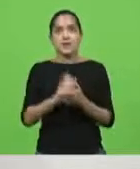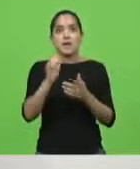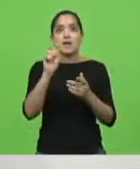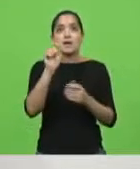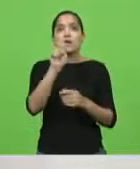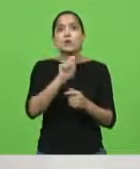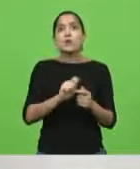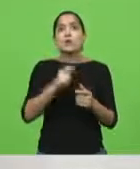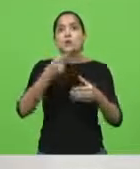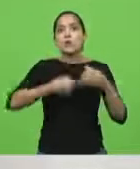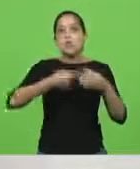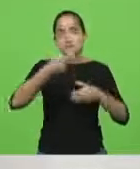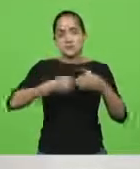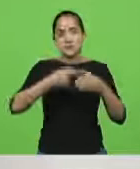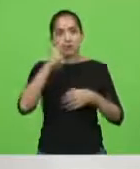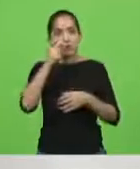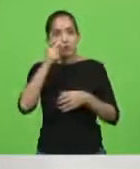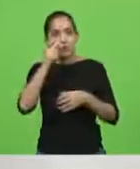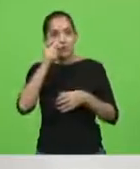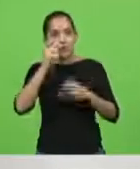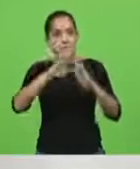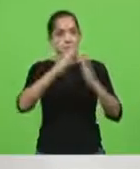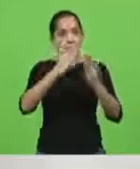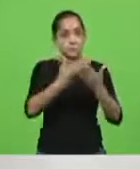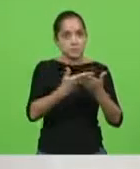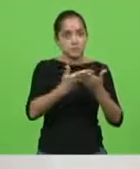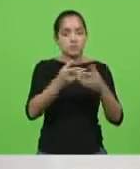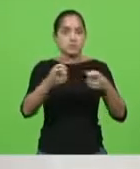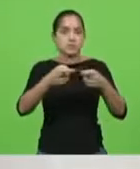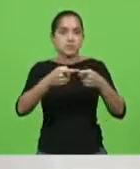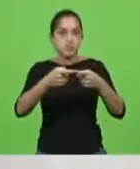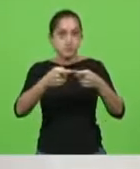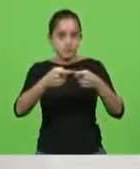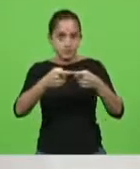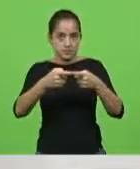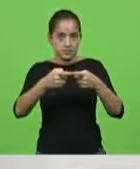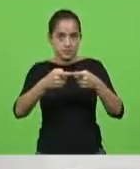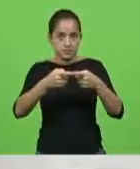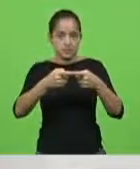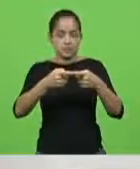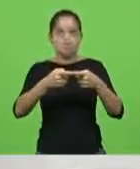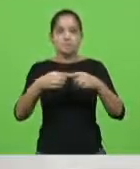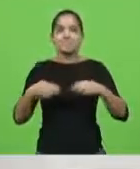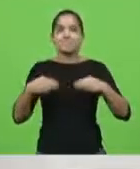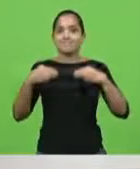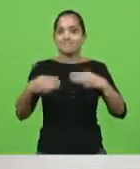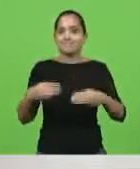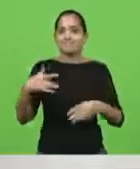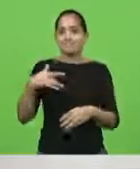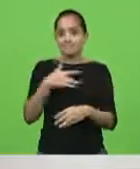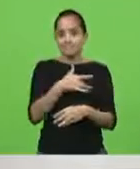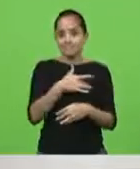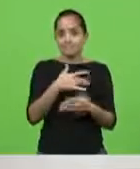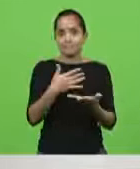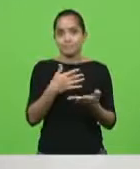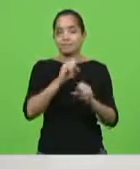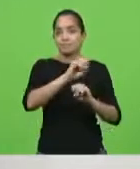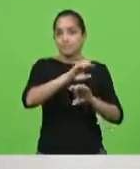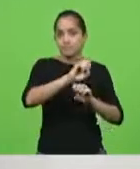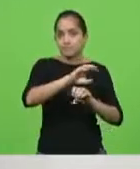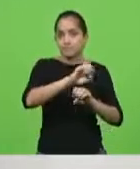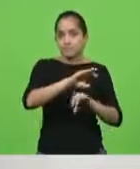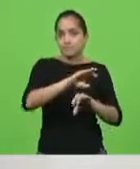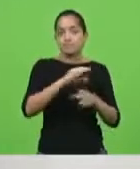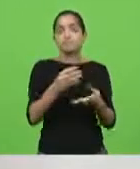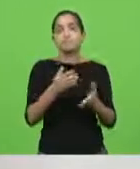Acompanhamento e Monitoramento das Escolas de Medicina do Ministério da Educação. E nós subscrevemos uma